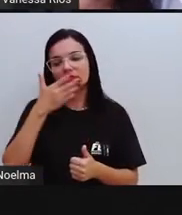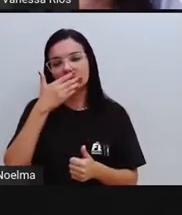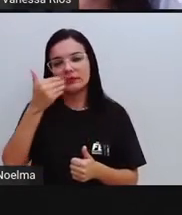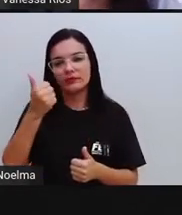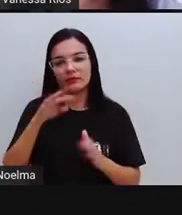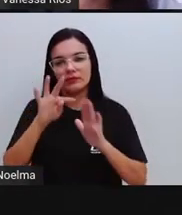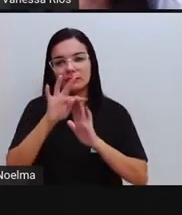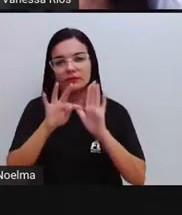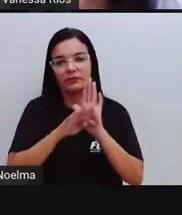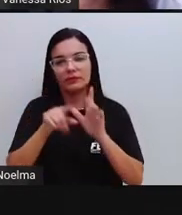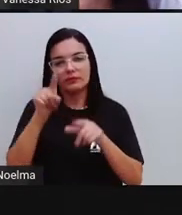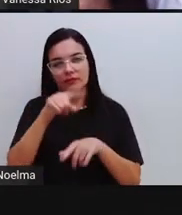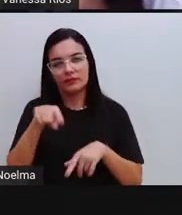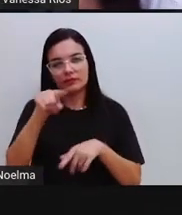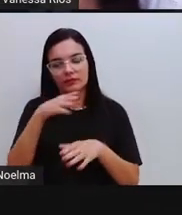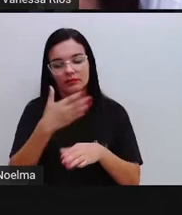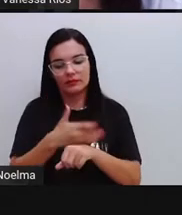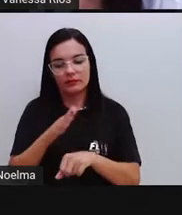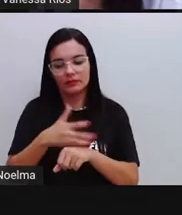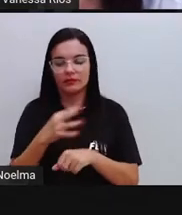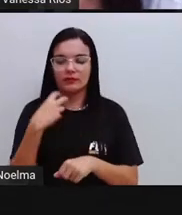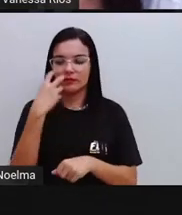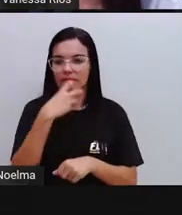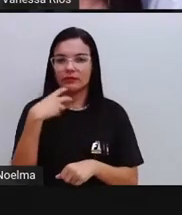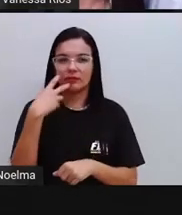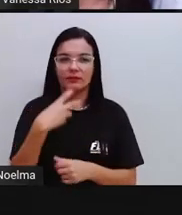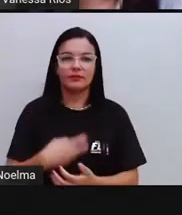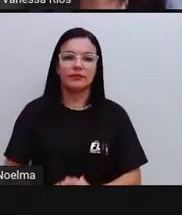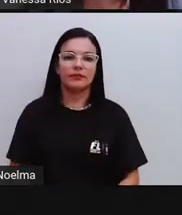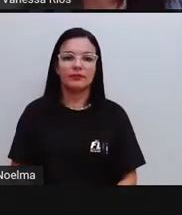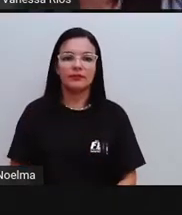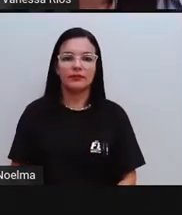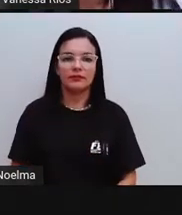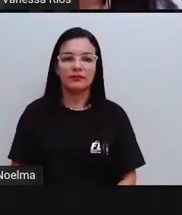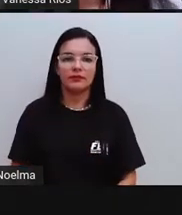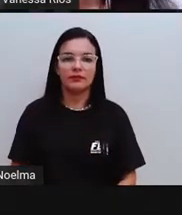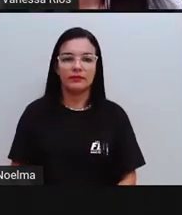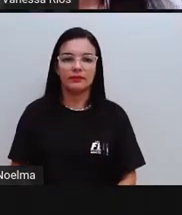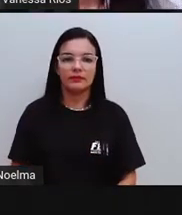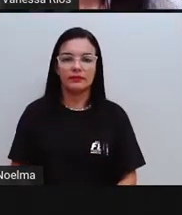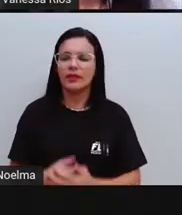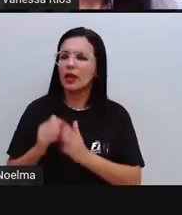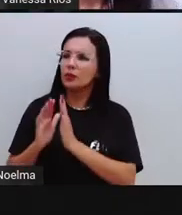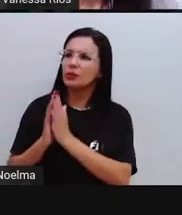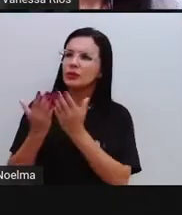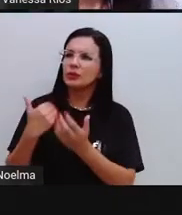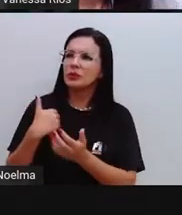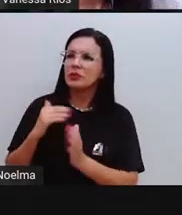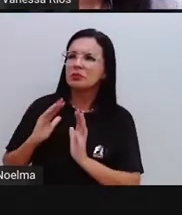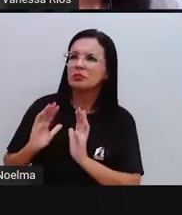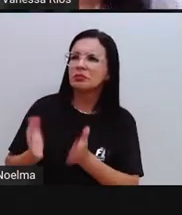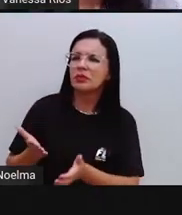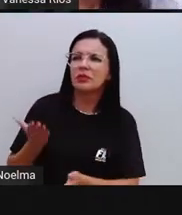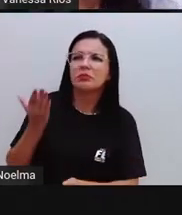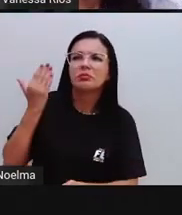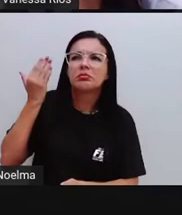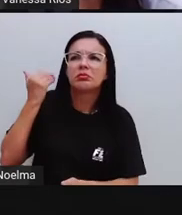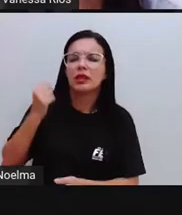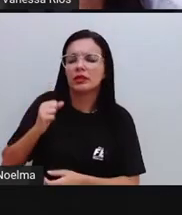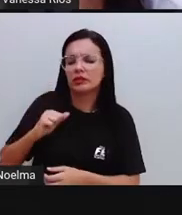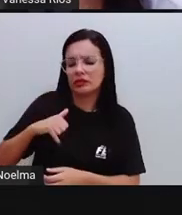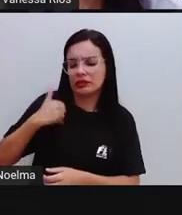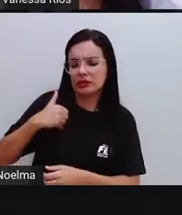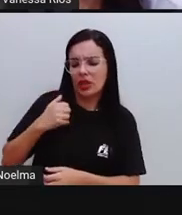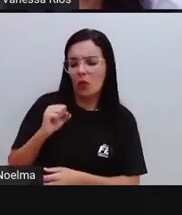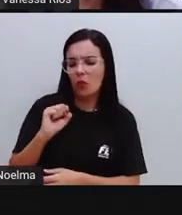você pode treinar a sua oralidade e acompanhar a leitura. Então vamos lá. Quando eu tinha uns oito anos,